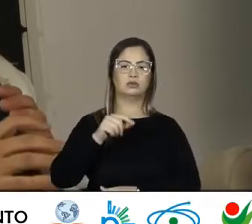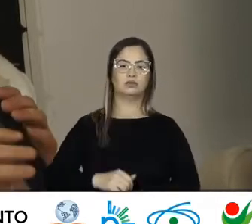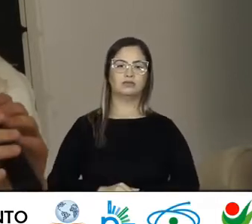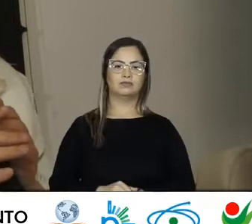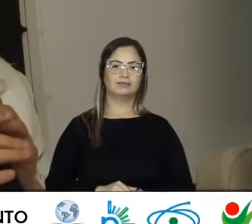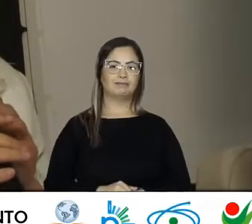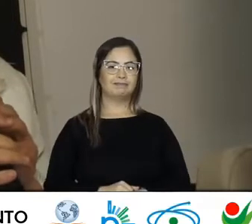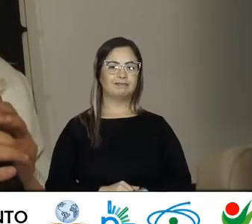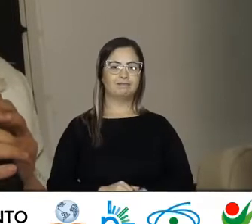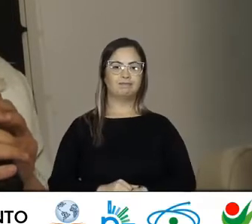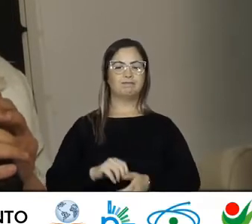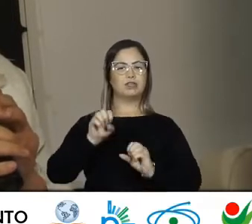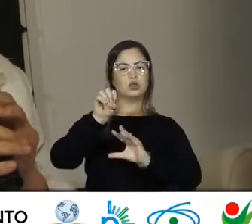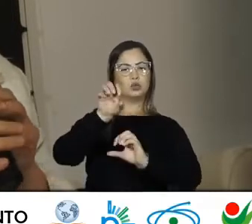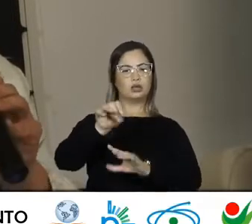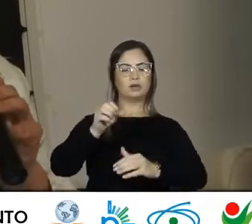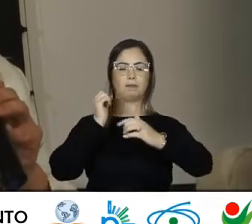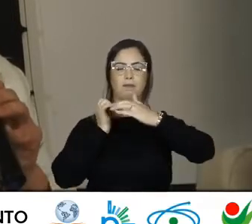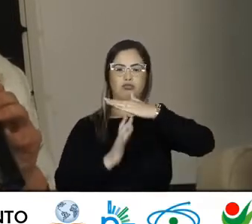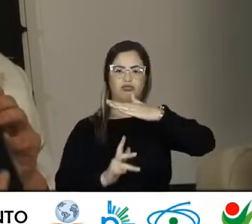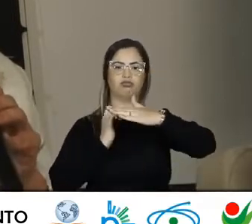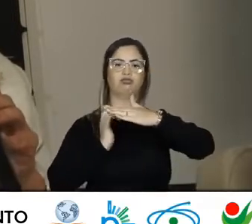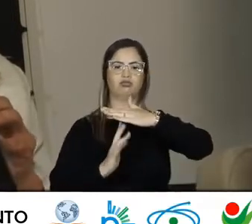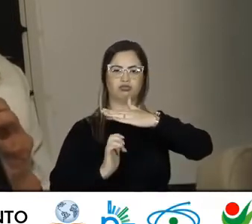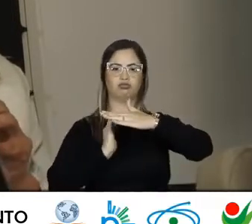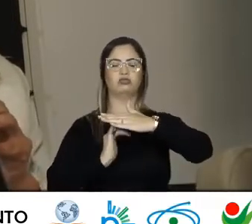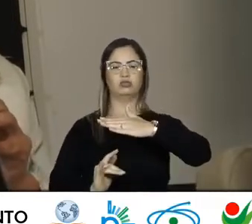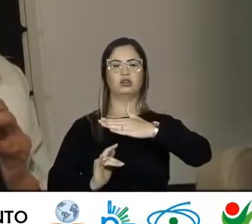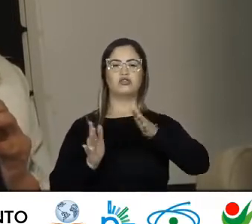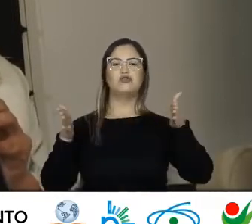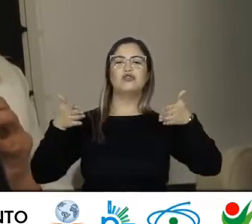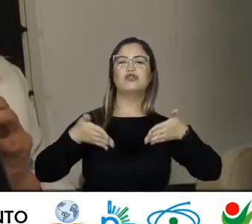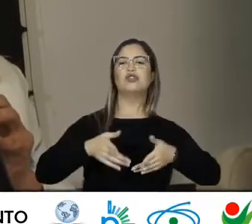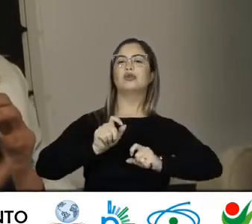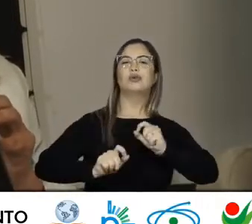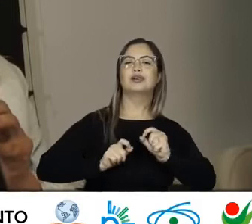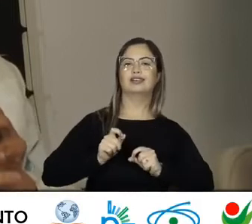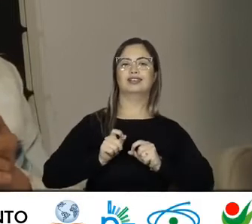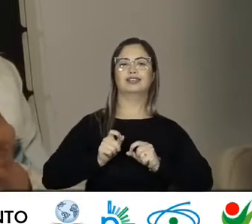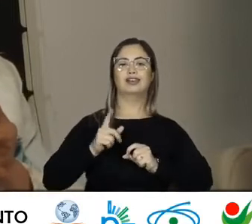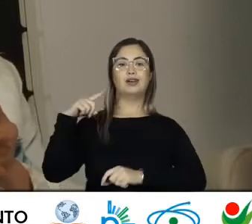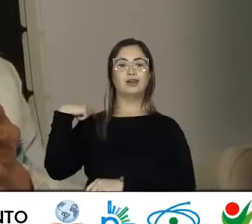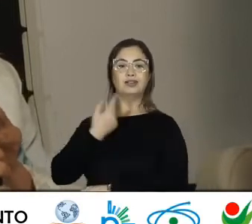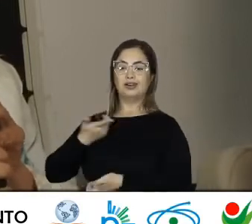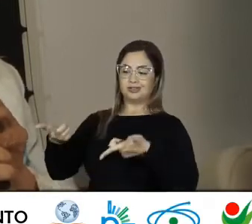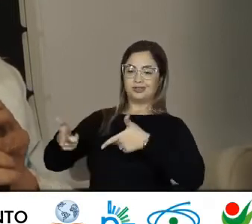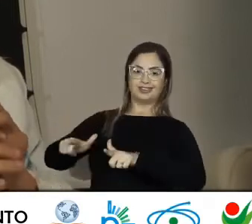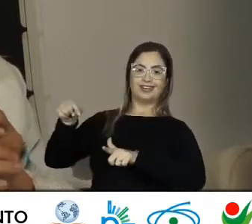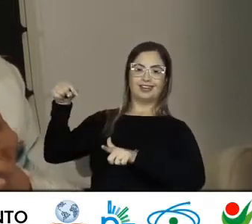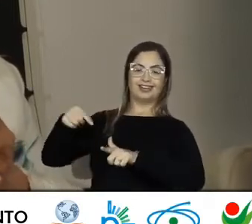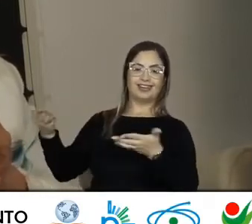Educação Em movimentos Migratórios Acho que tem Muito A ver Com a nossa Própria Localização O lugar Que nós